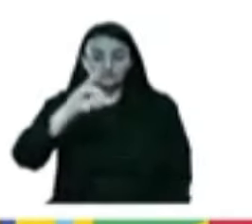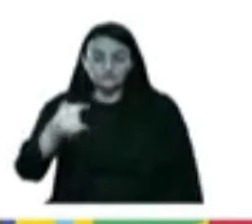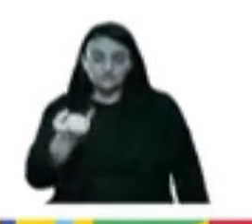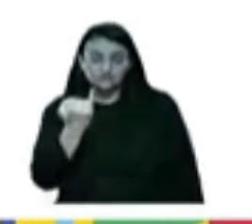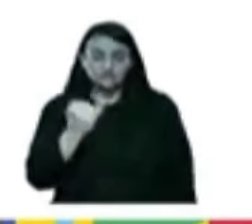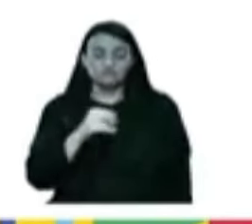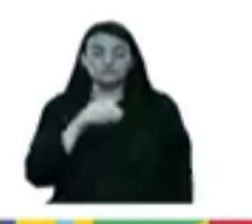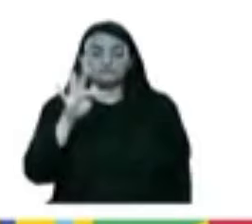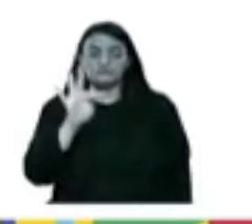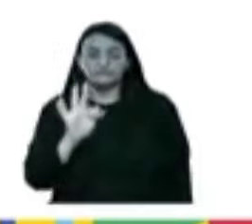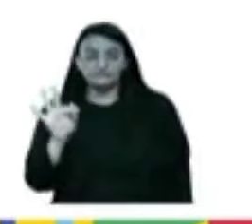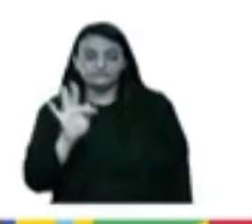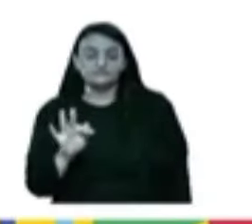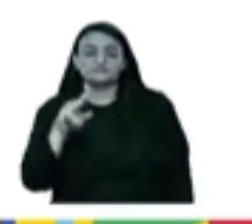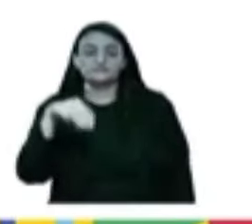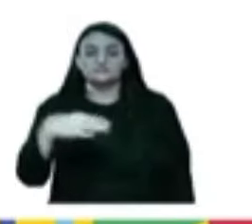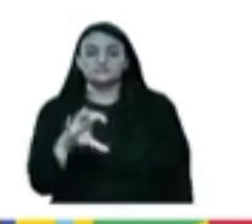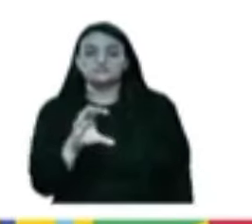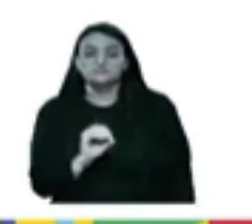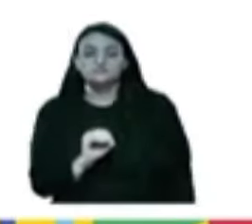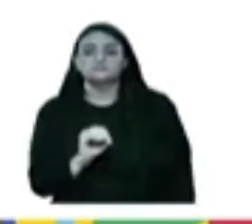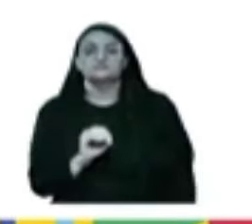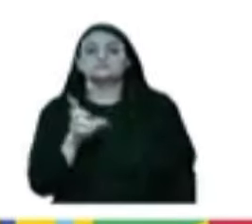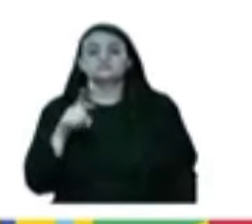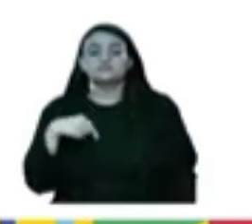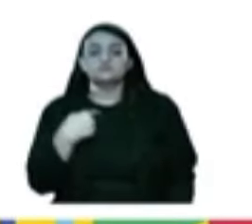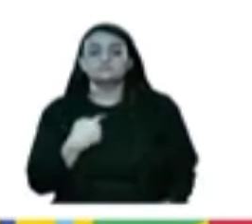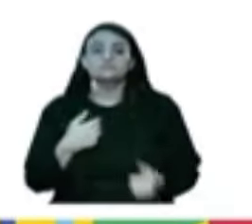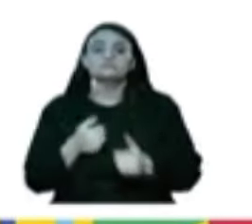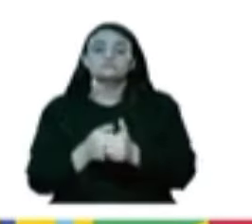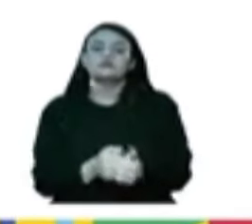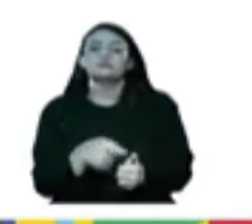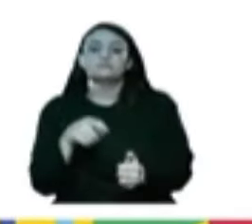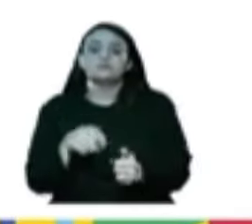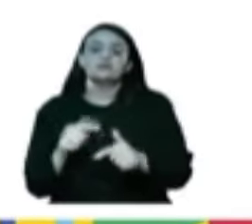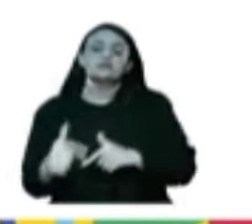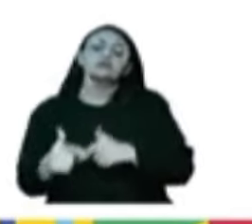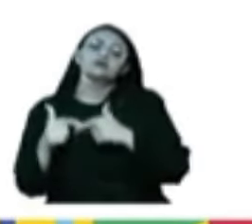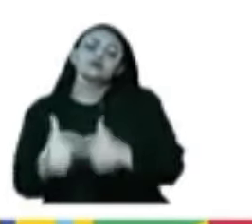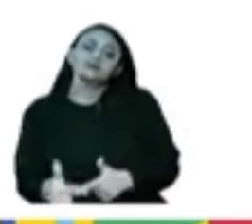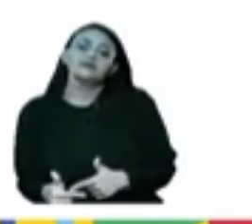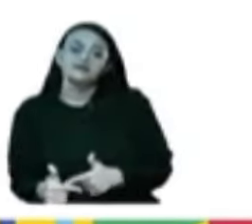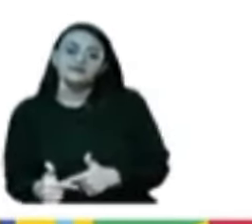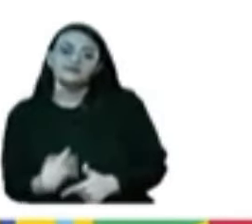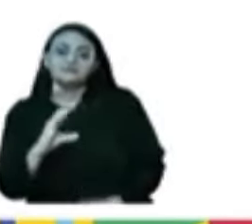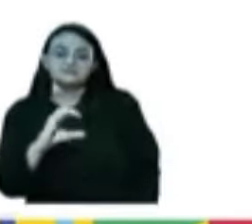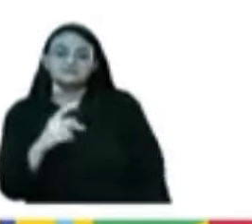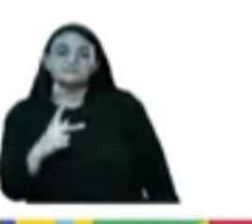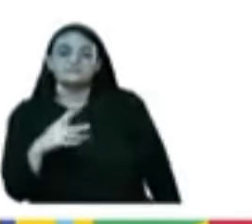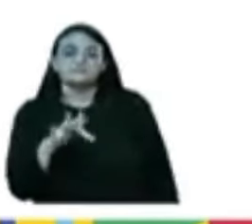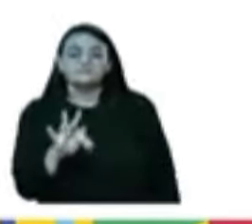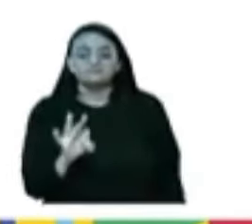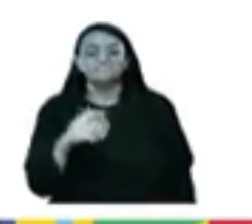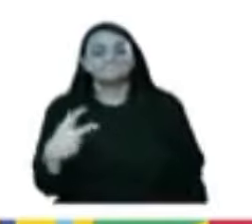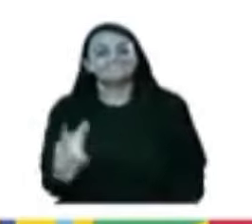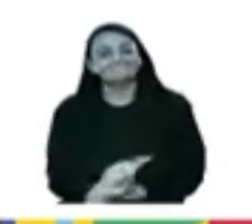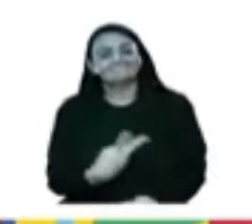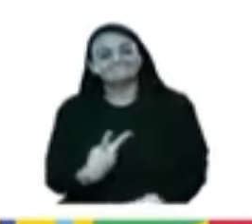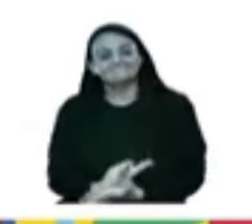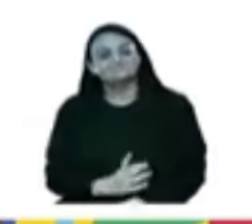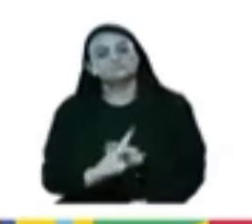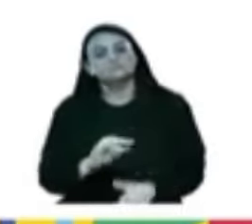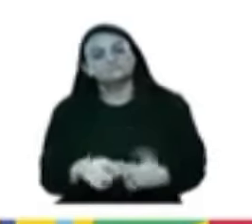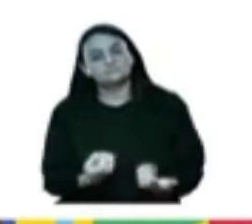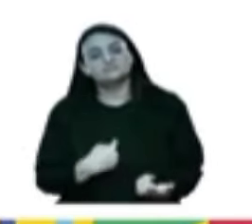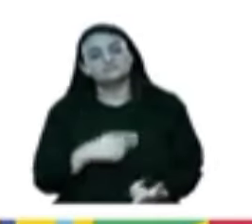E ela foi alcançada pela ação que a gente tem de CPF, estava numa situação irregular, mas ela